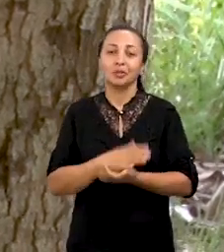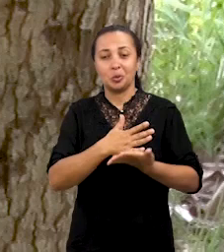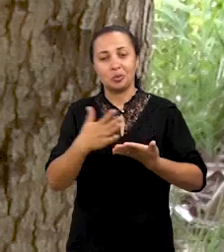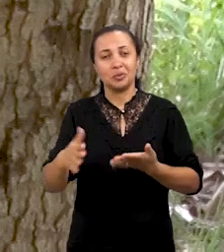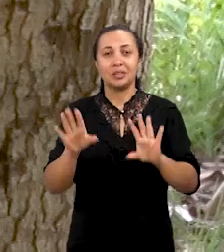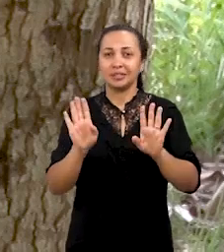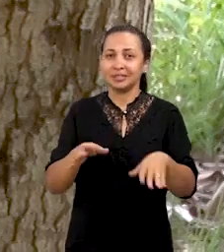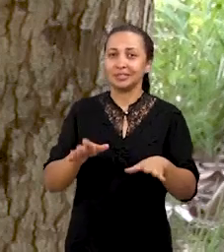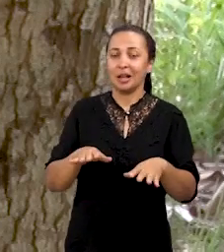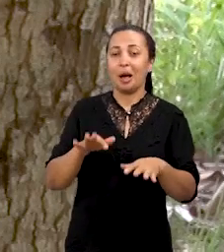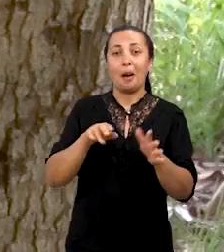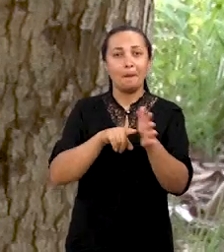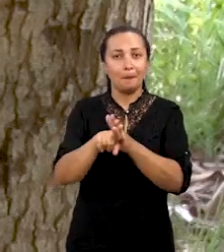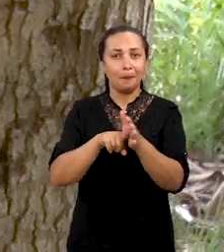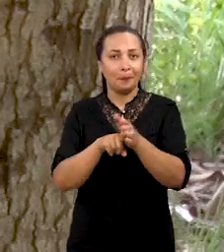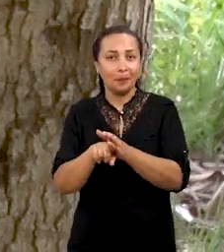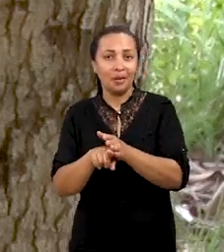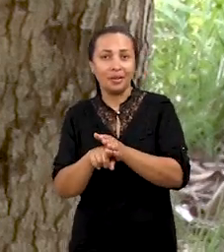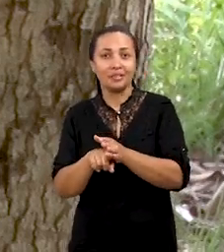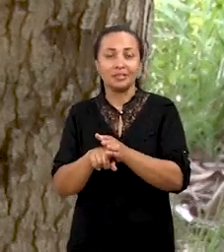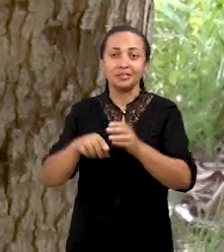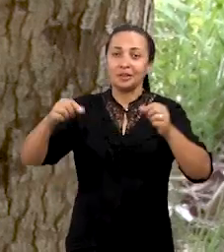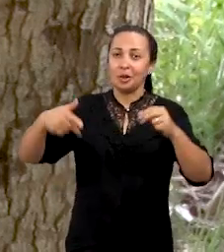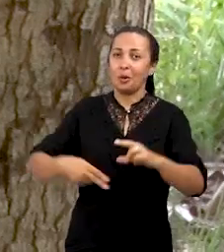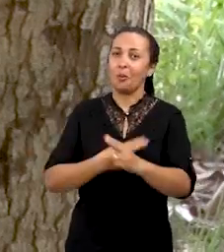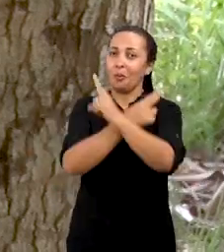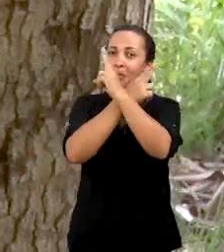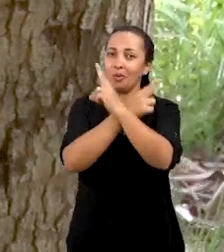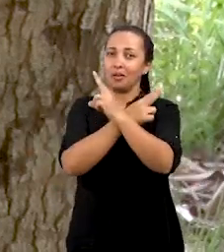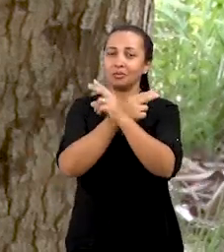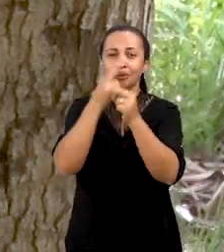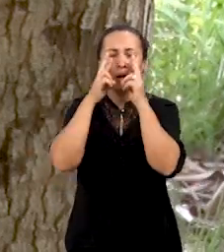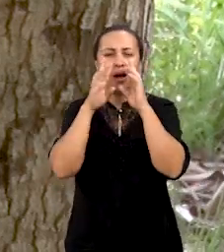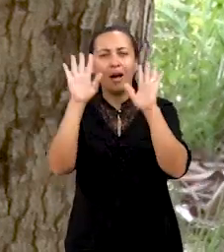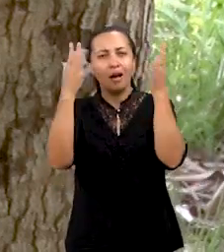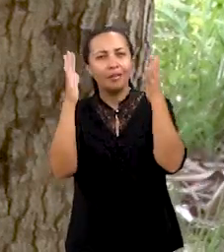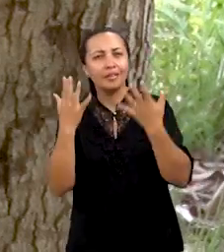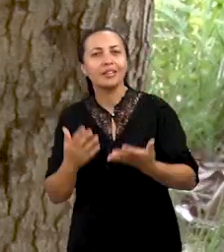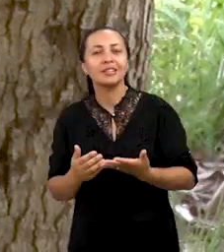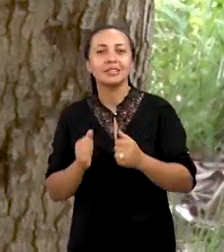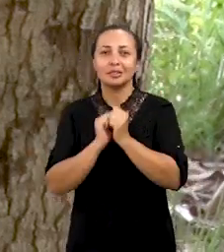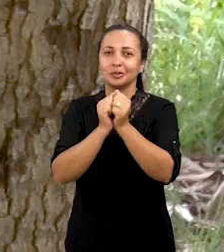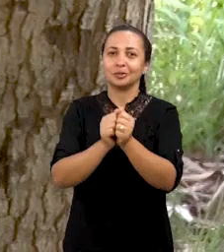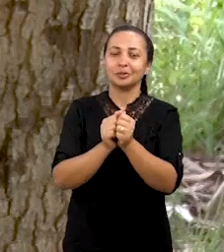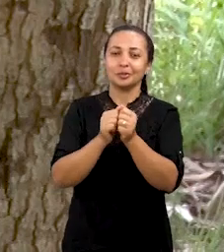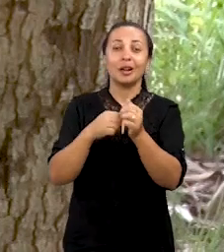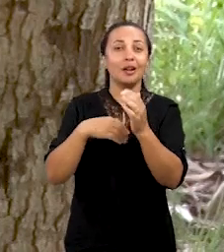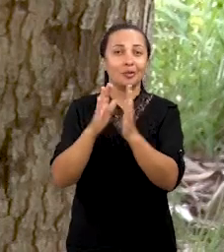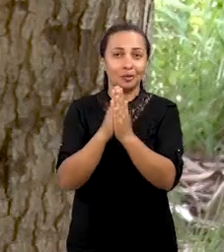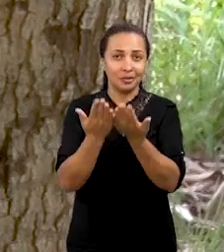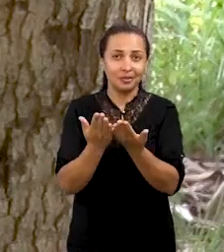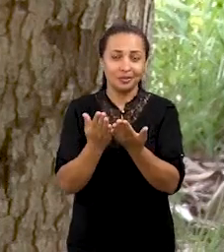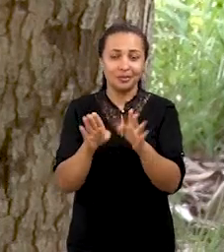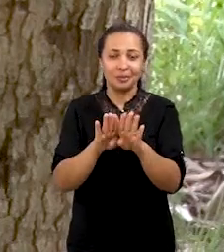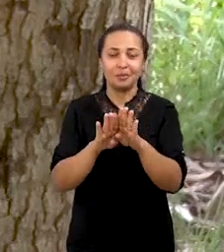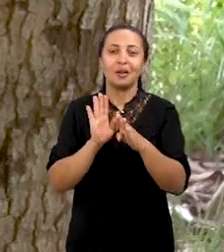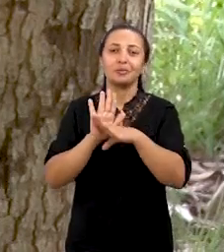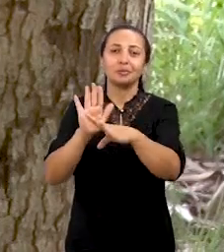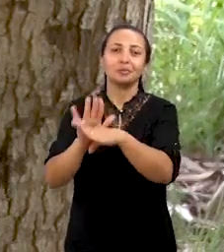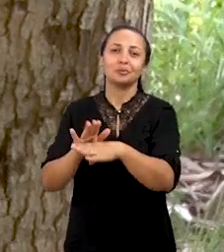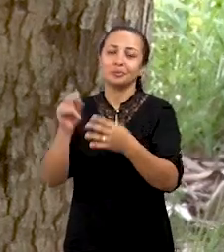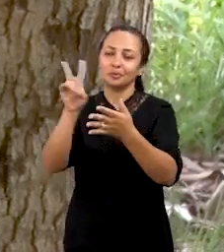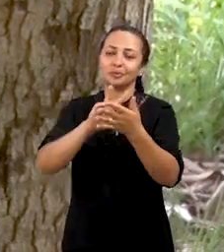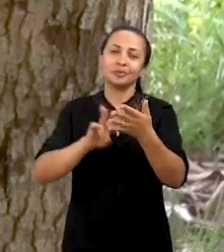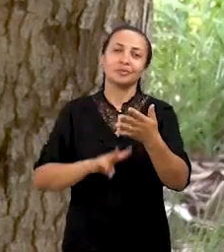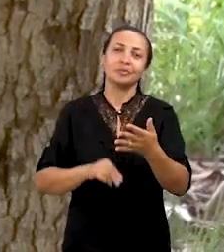princípio, uma pesquisa da Universidade Estadual do Sudoeste da Bahia analisa, por meio de obras ilustradas, a contribuição da